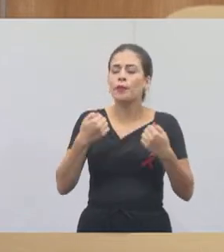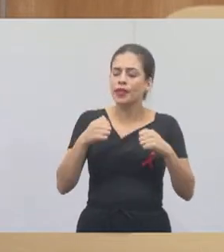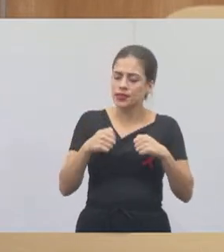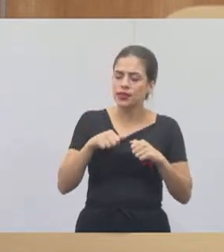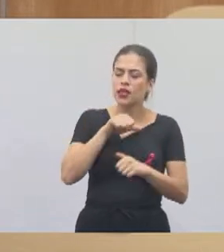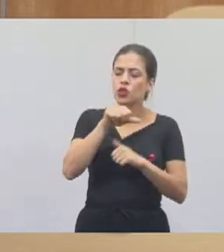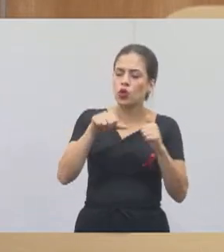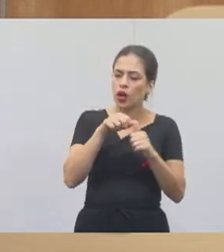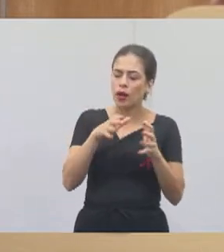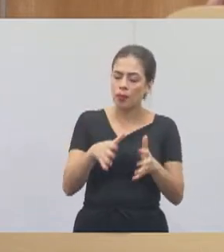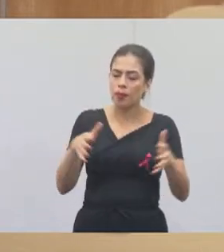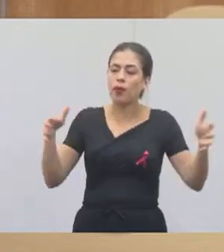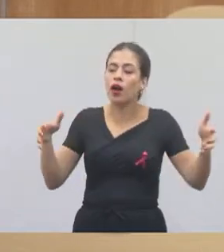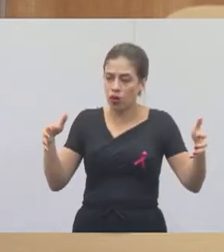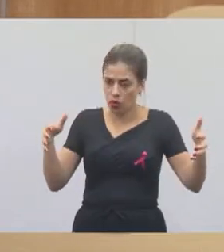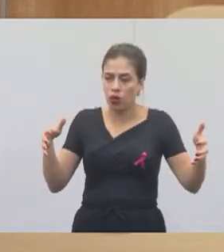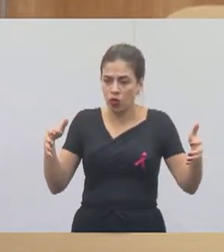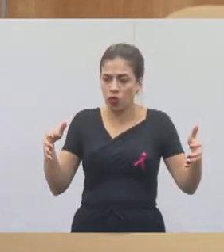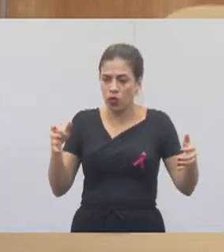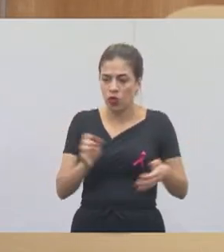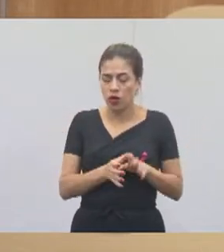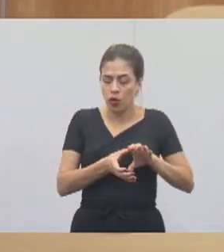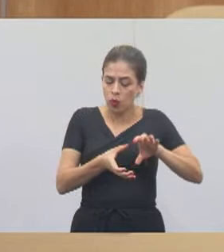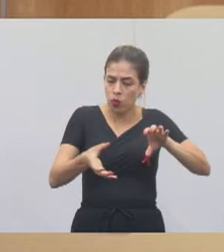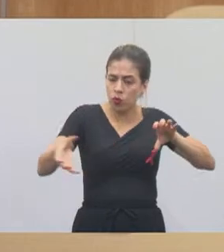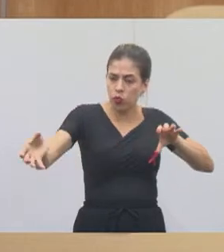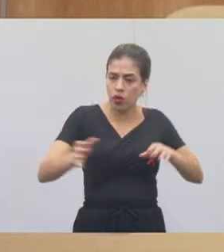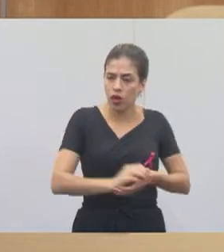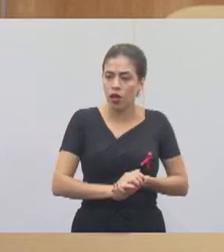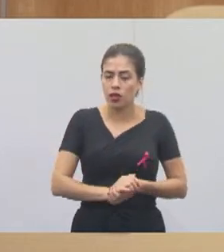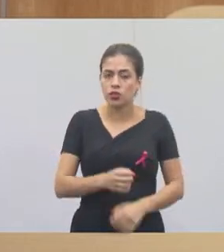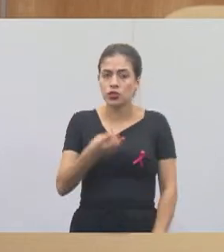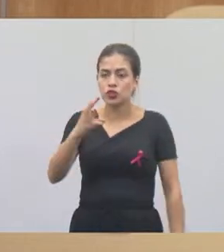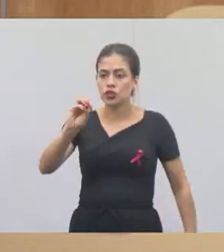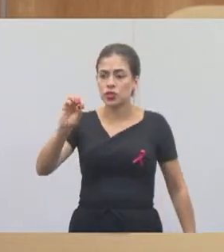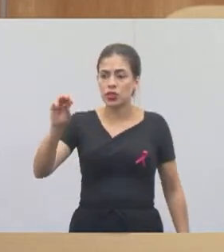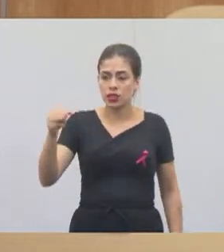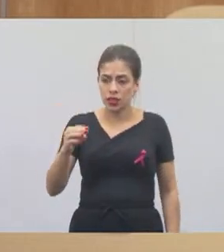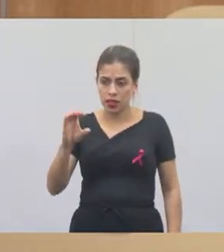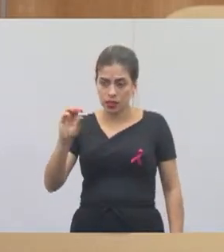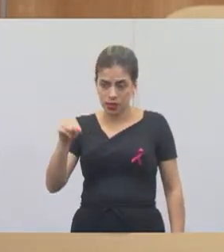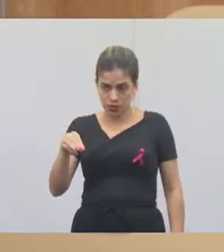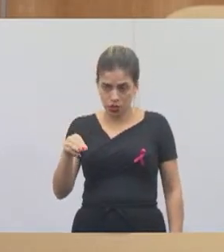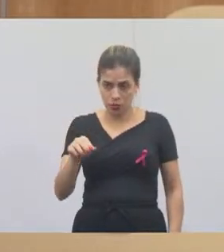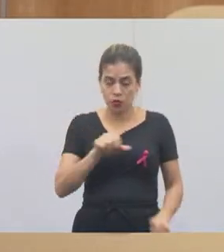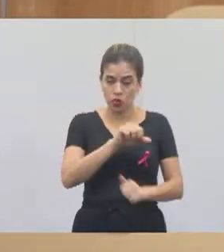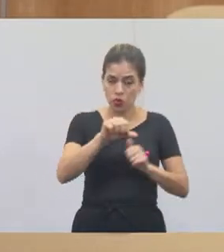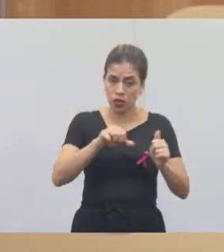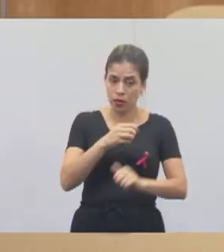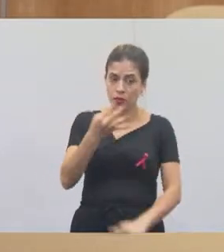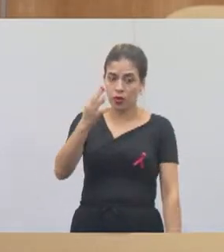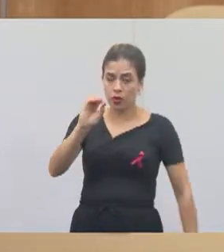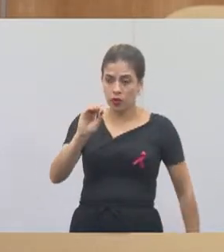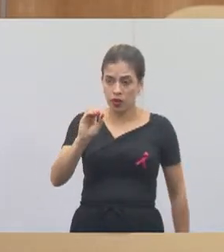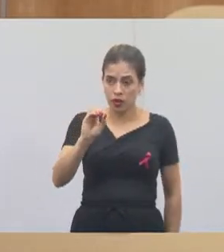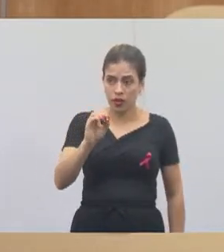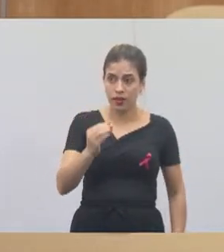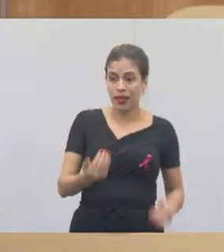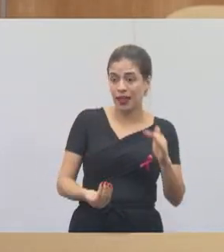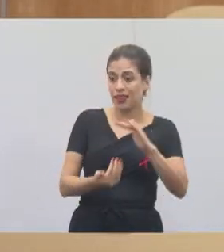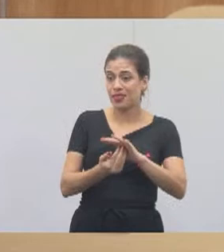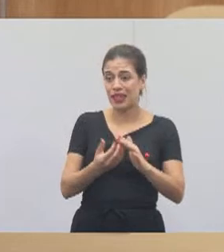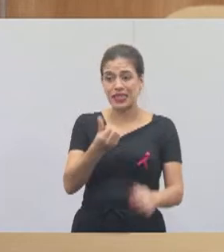de substituir essas tubulações de 30 centímetros, de 40 e até de 60